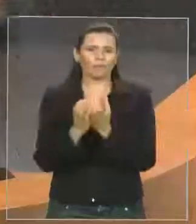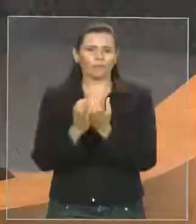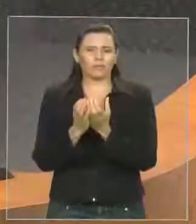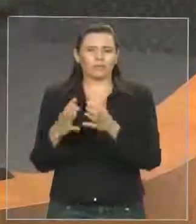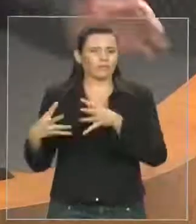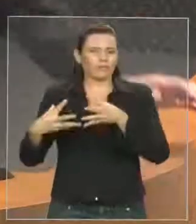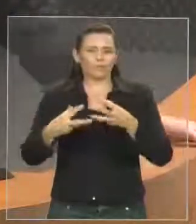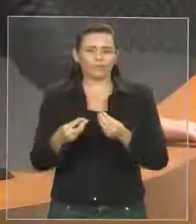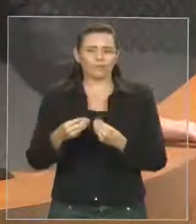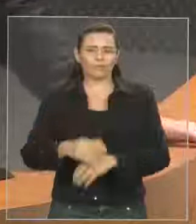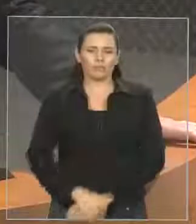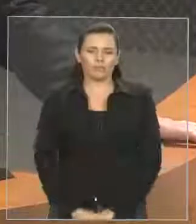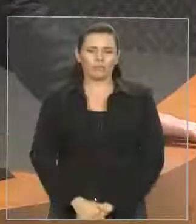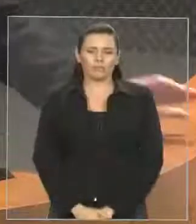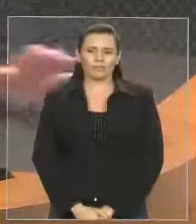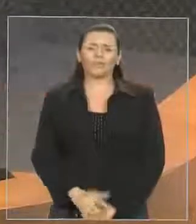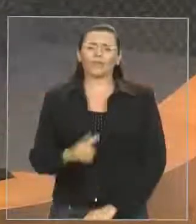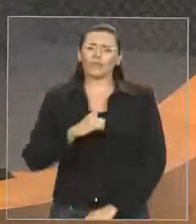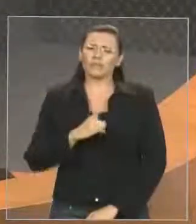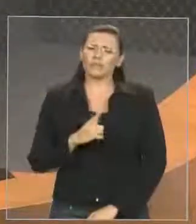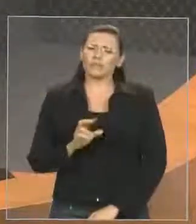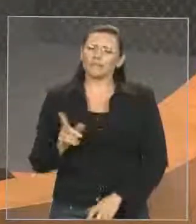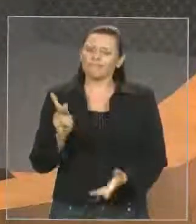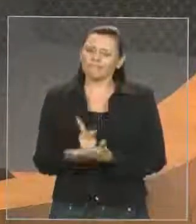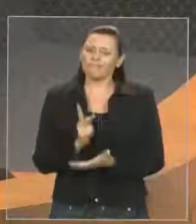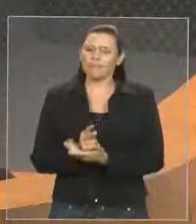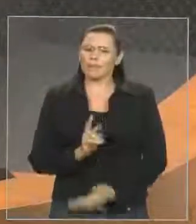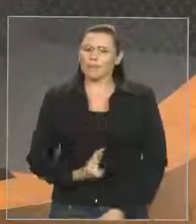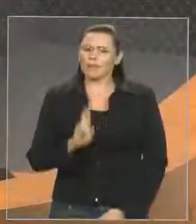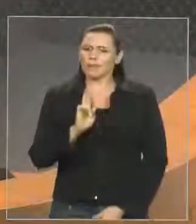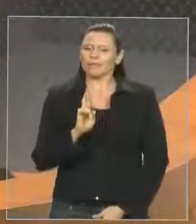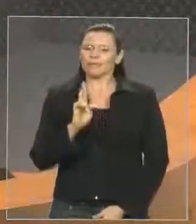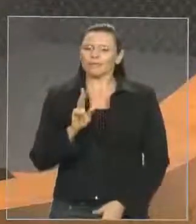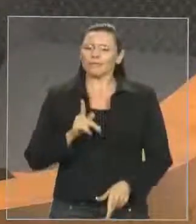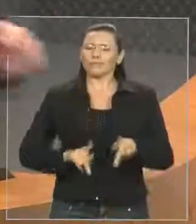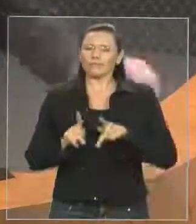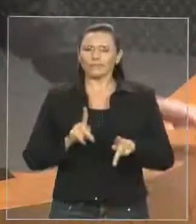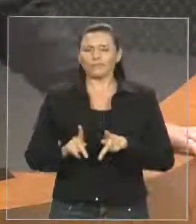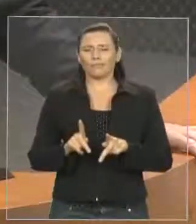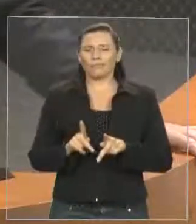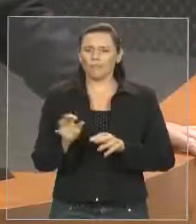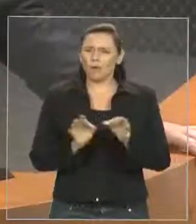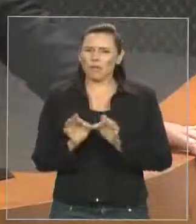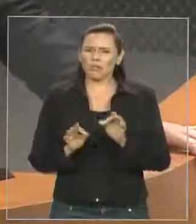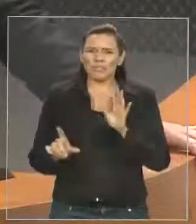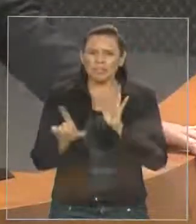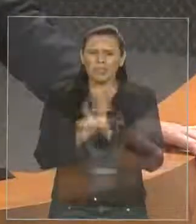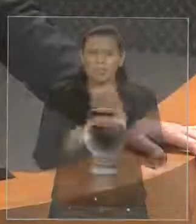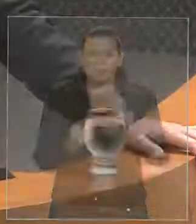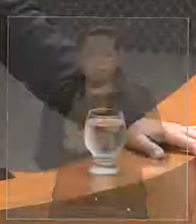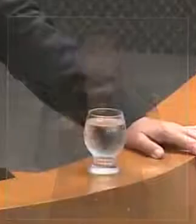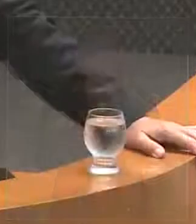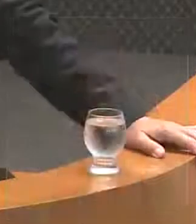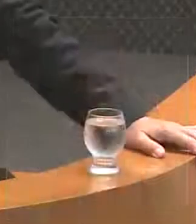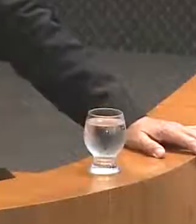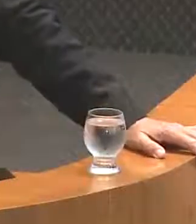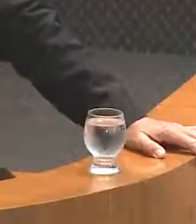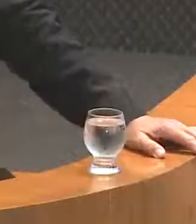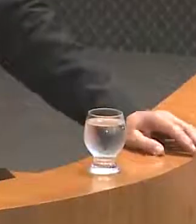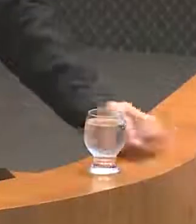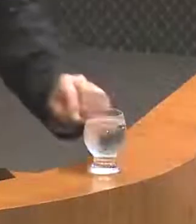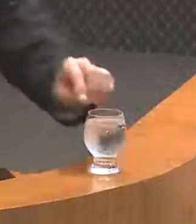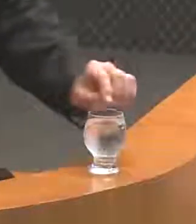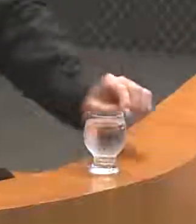para o bem comum de uma sociedade. Se às vezes não fazemos, é muito mais, porque viramos as costas para a própria